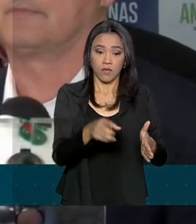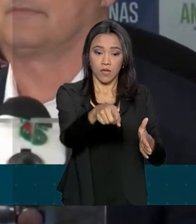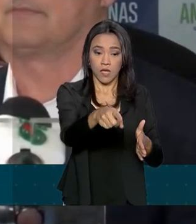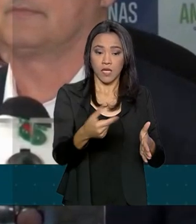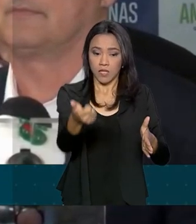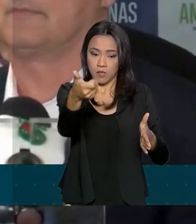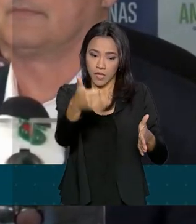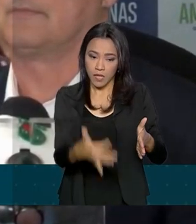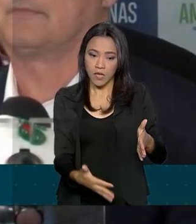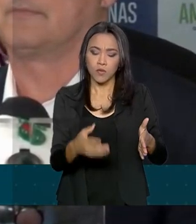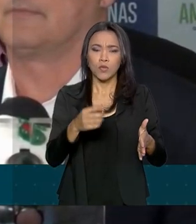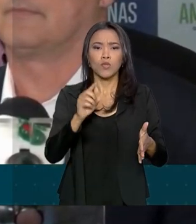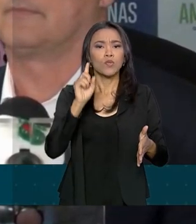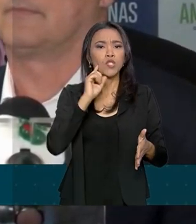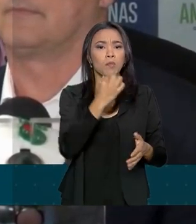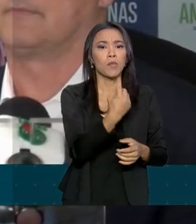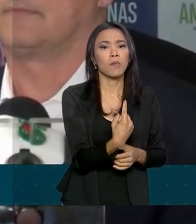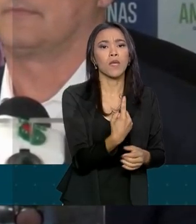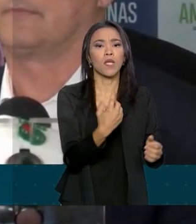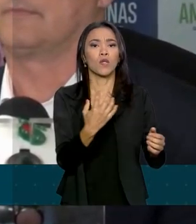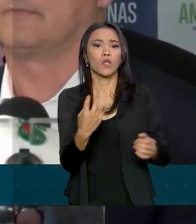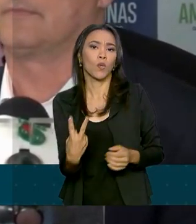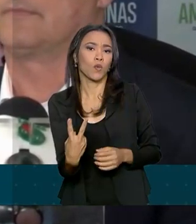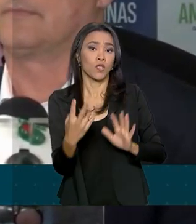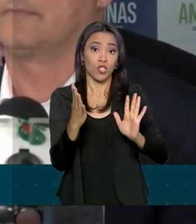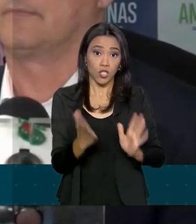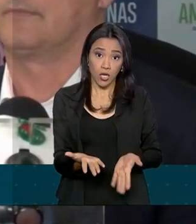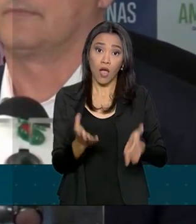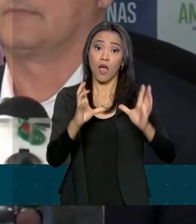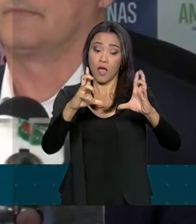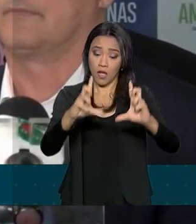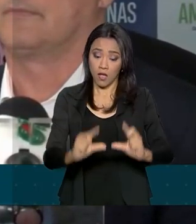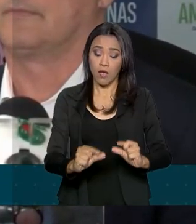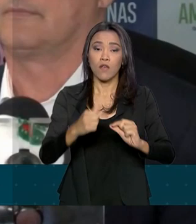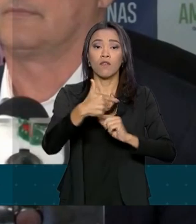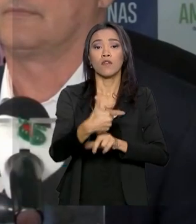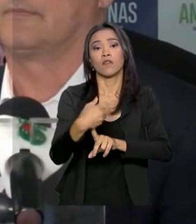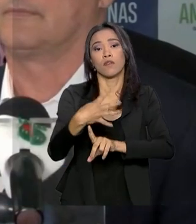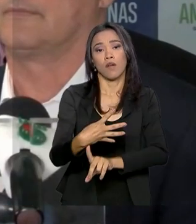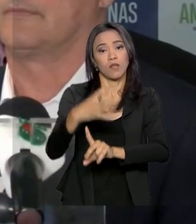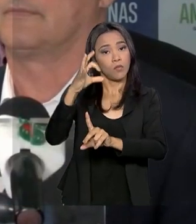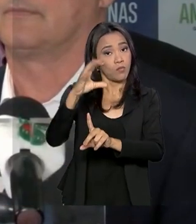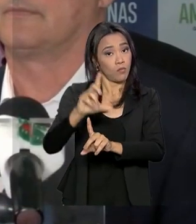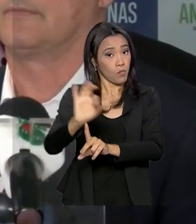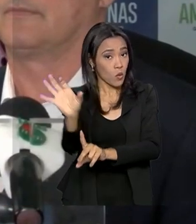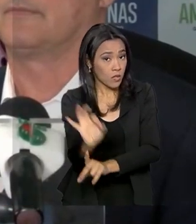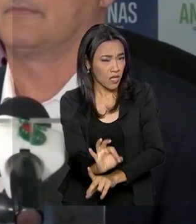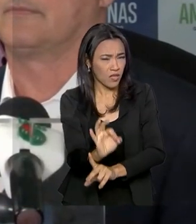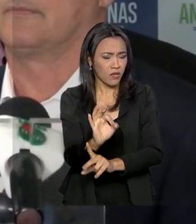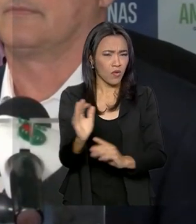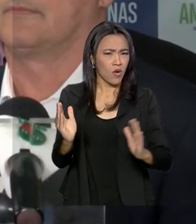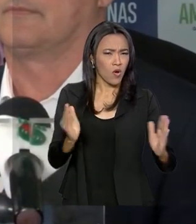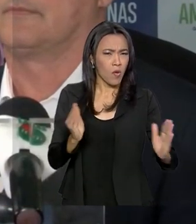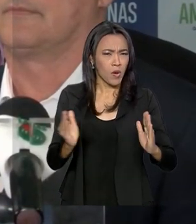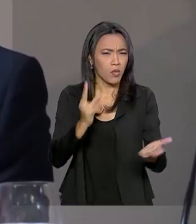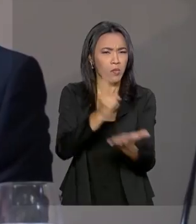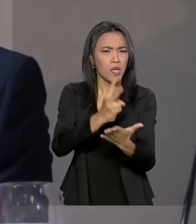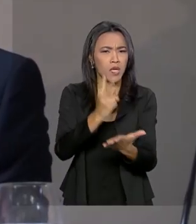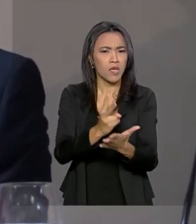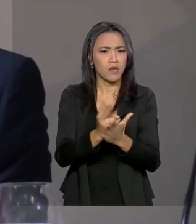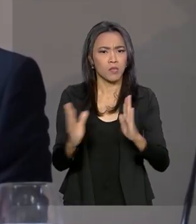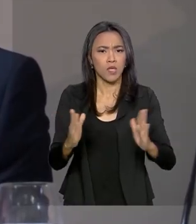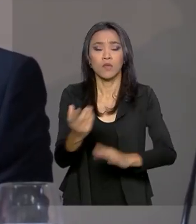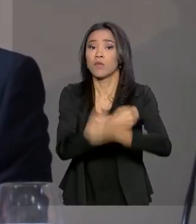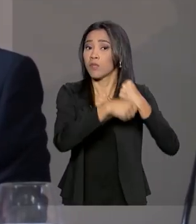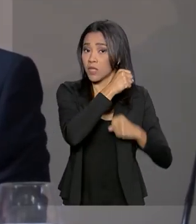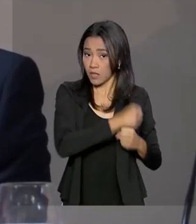aos dias 1º e 2º, já tivemos uma redução de 24% em relação ao mesmo período do ano passado. O